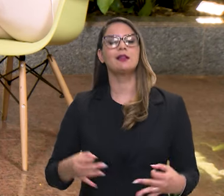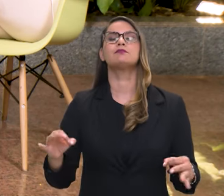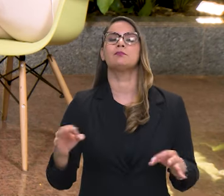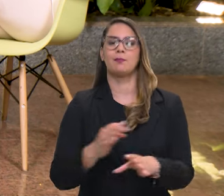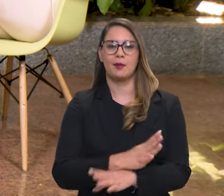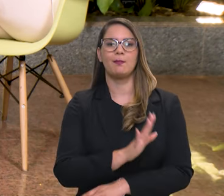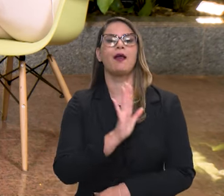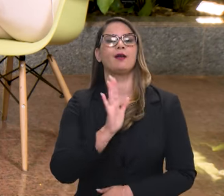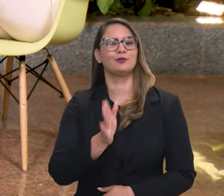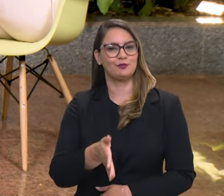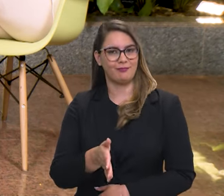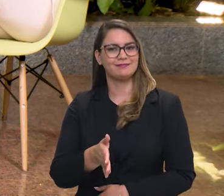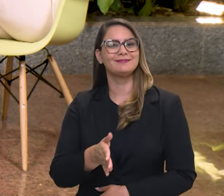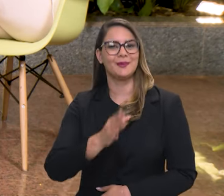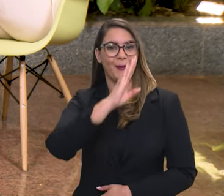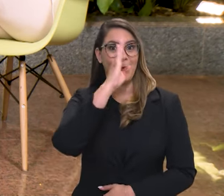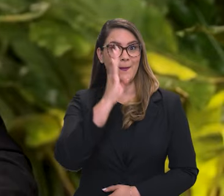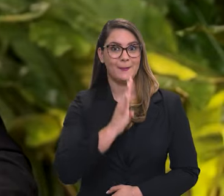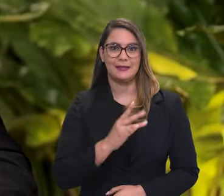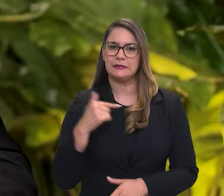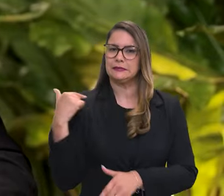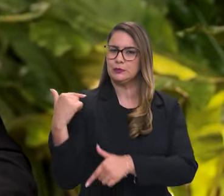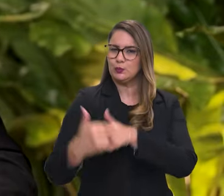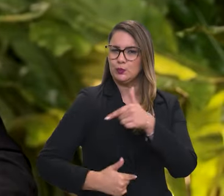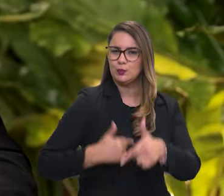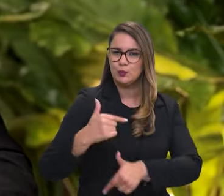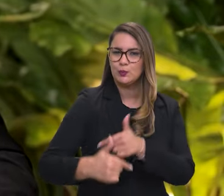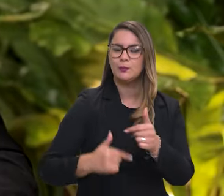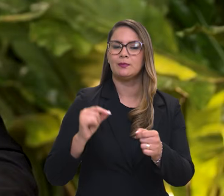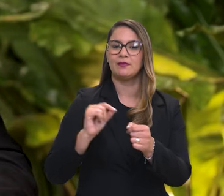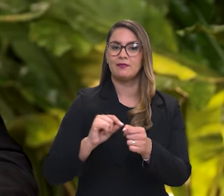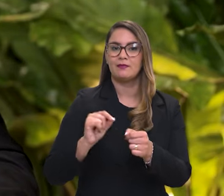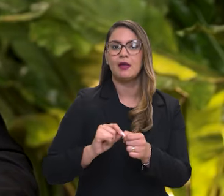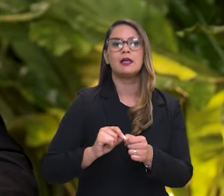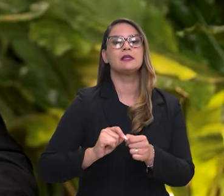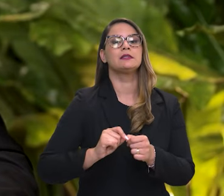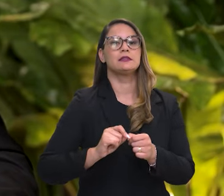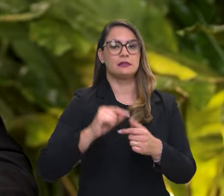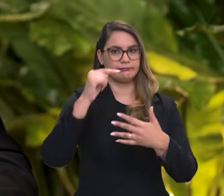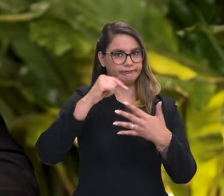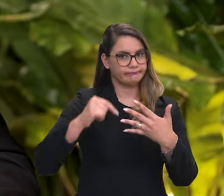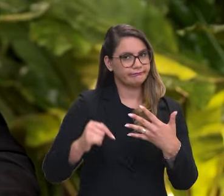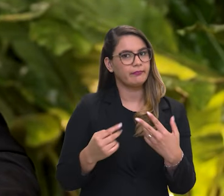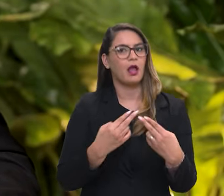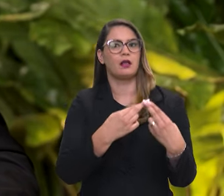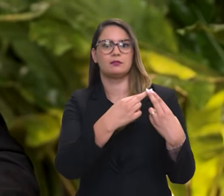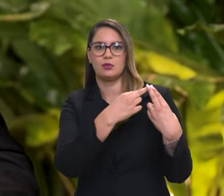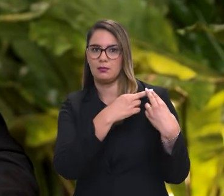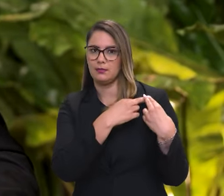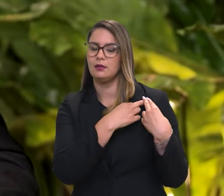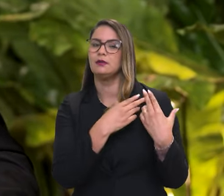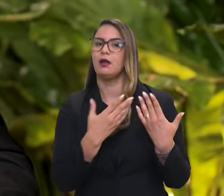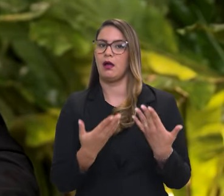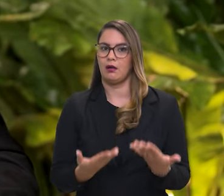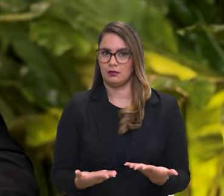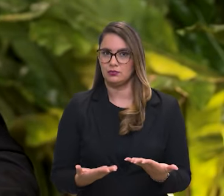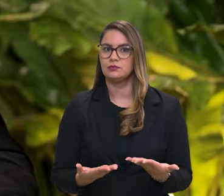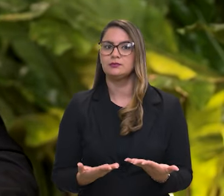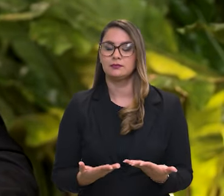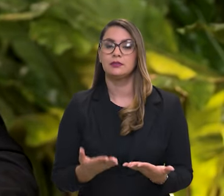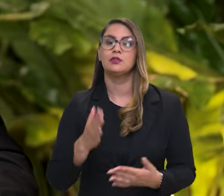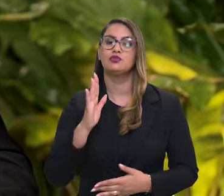que estamos preparados. O Brasil está trabalhando muito para fazer a sua lição de casa. Então, o Brasil